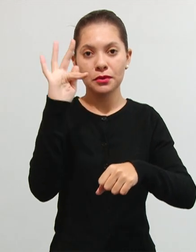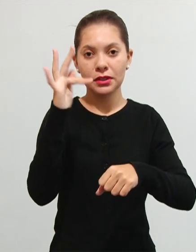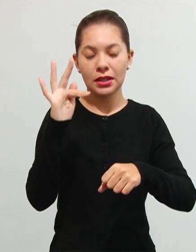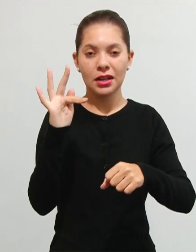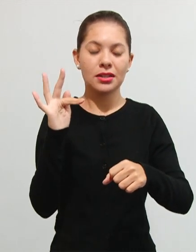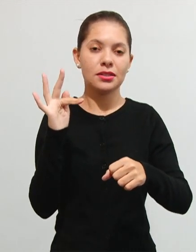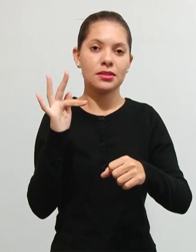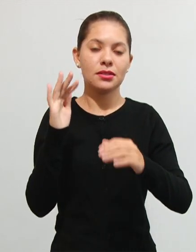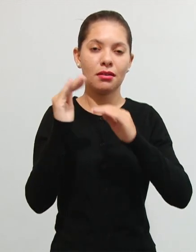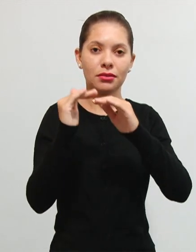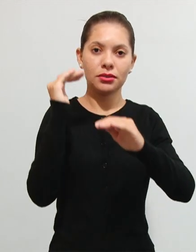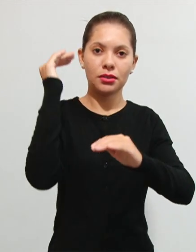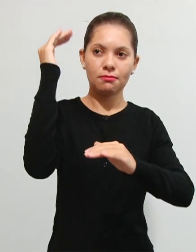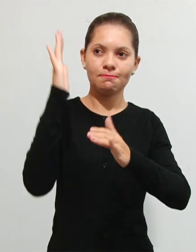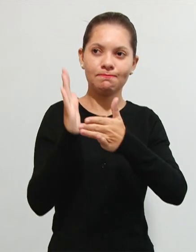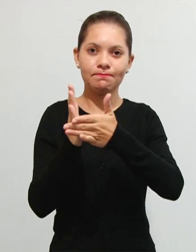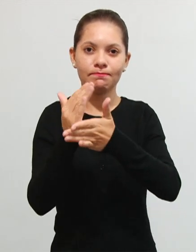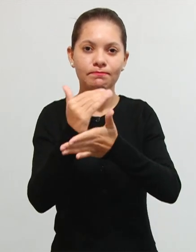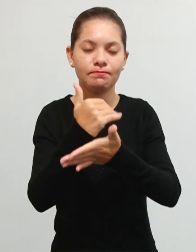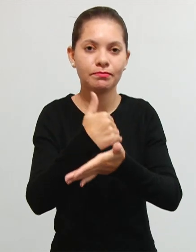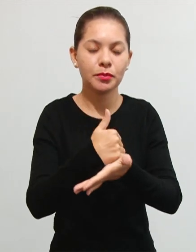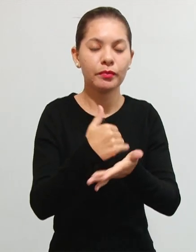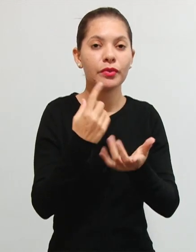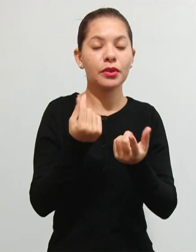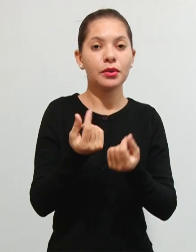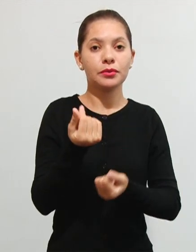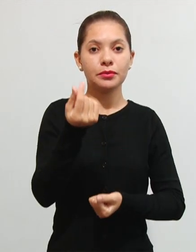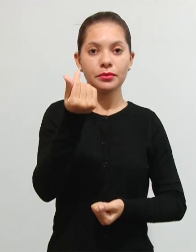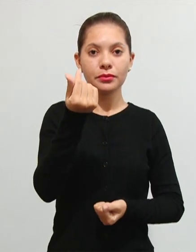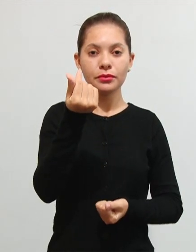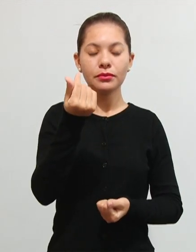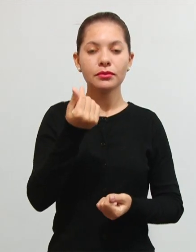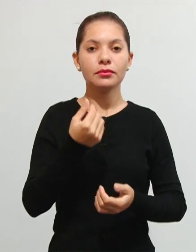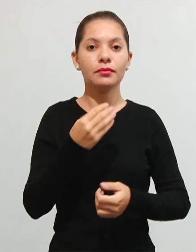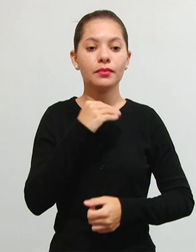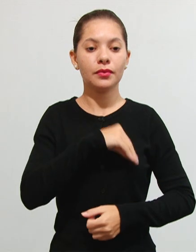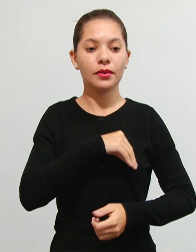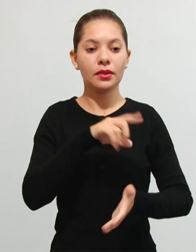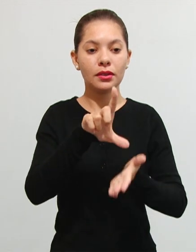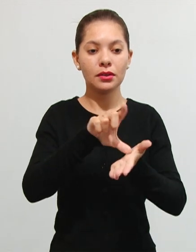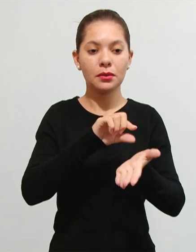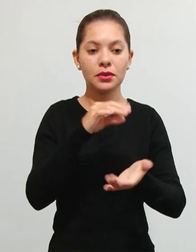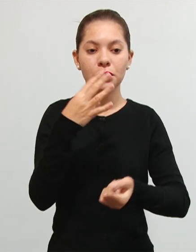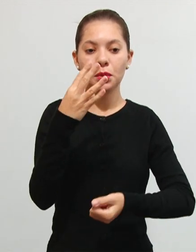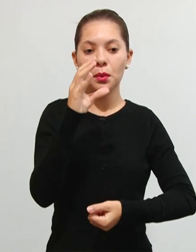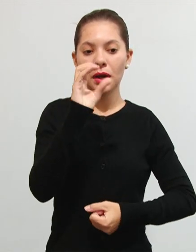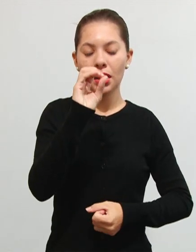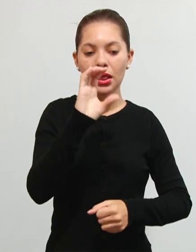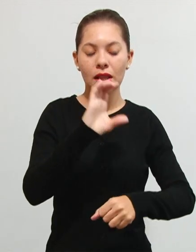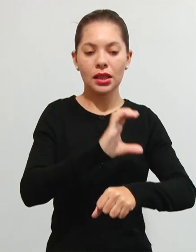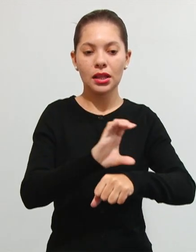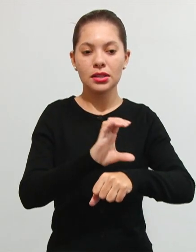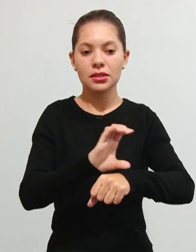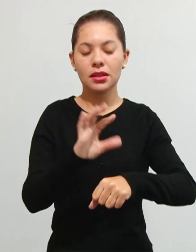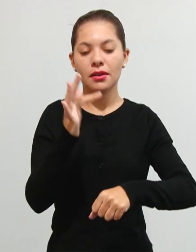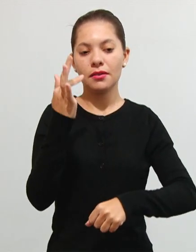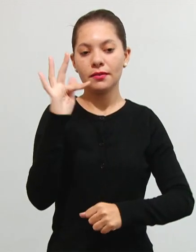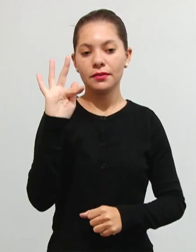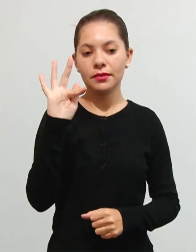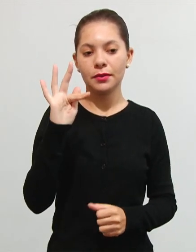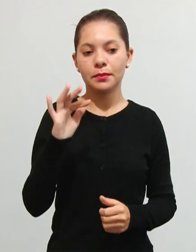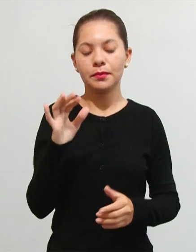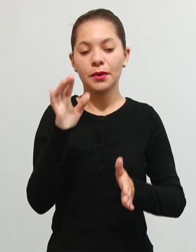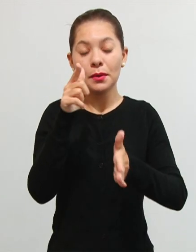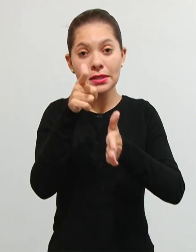recolhimento né das contribuições sociais sobre os seus rendimentos que tá lá no artigo 40 da constituição federal né então a